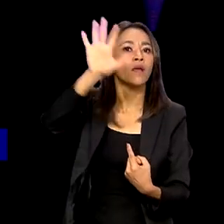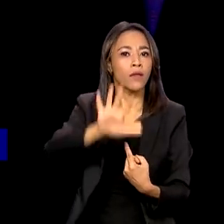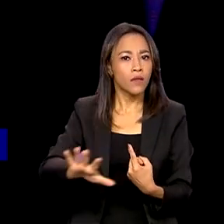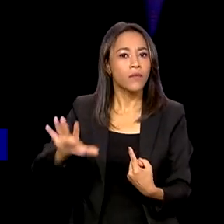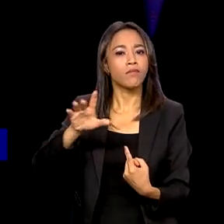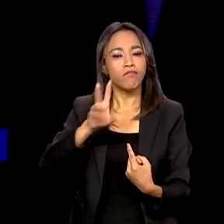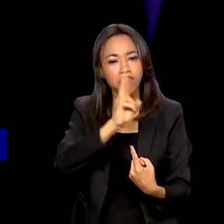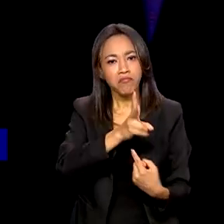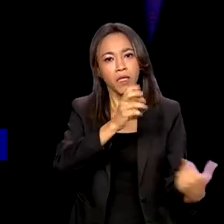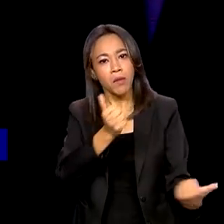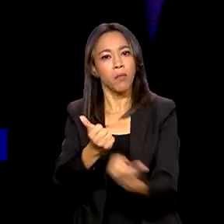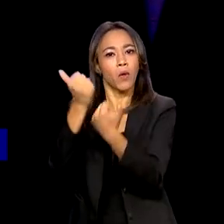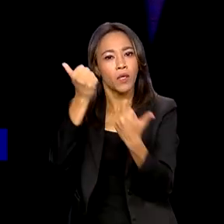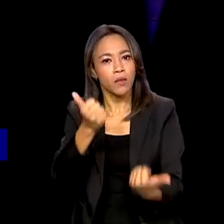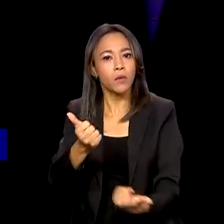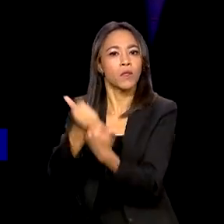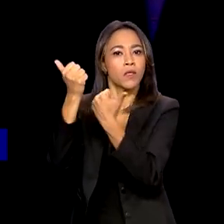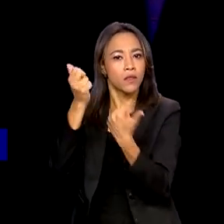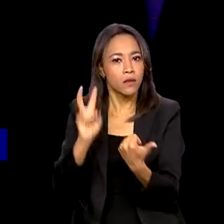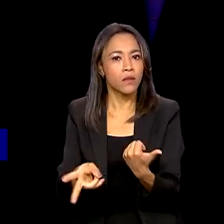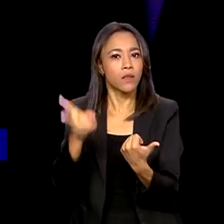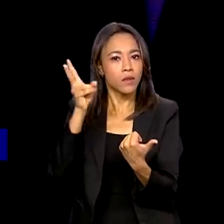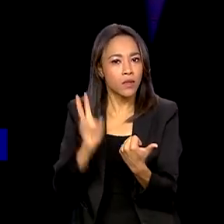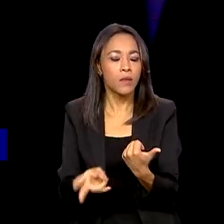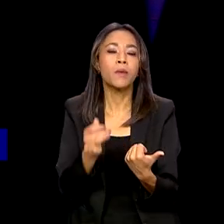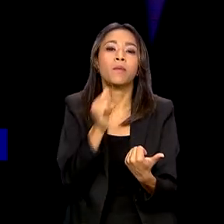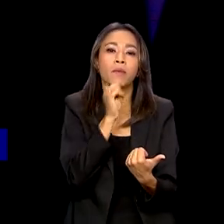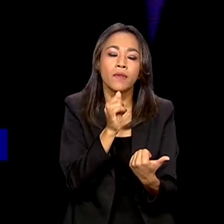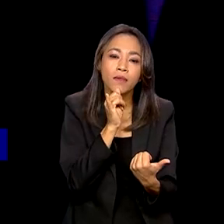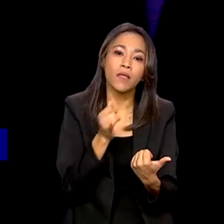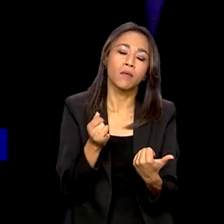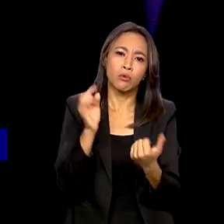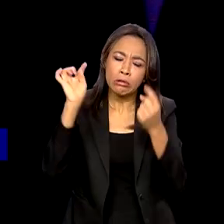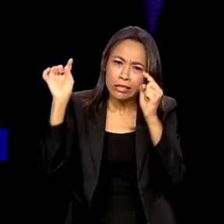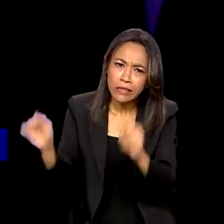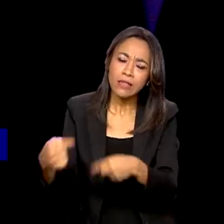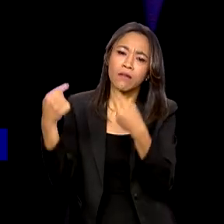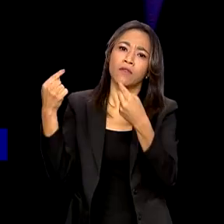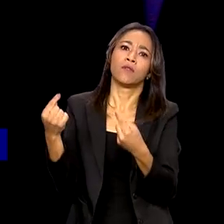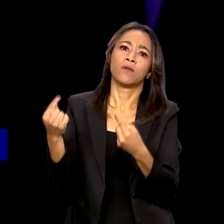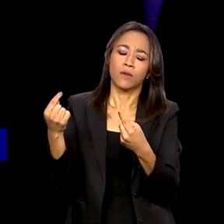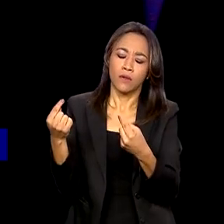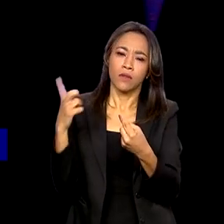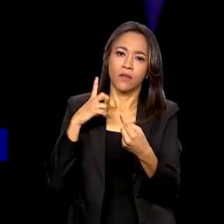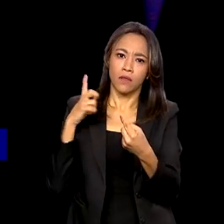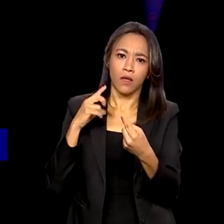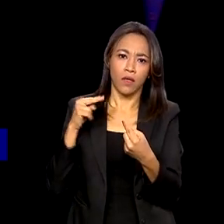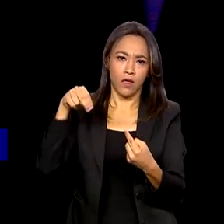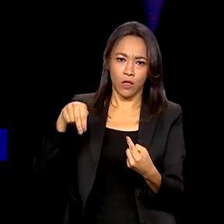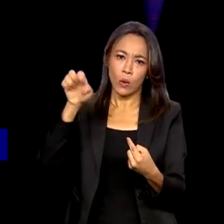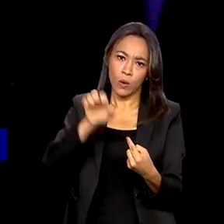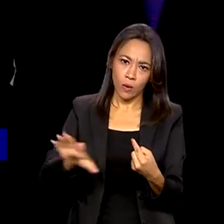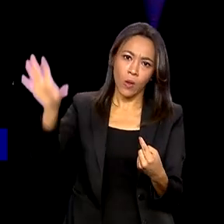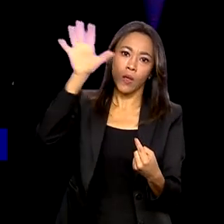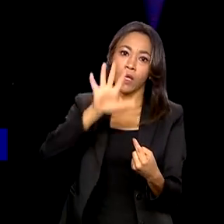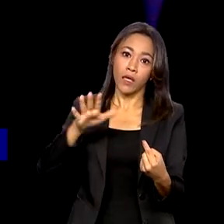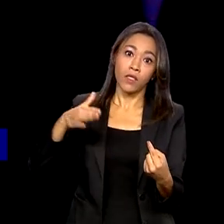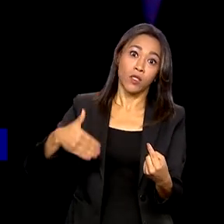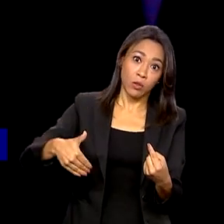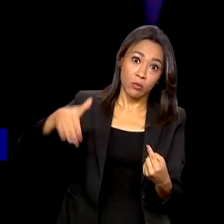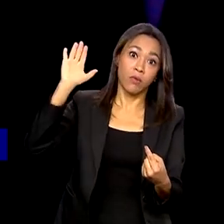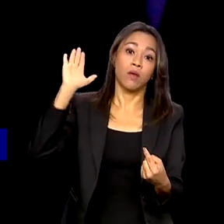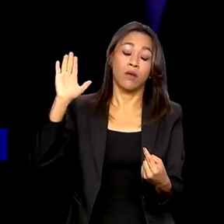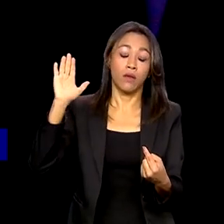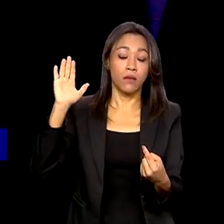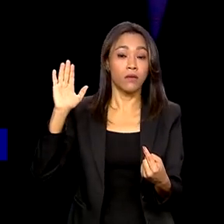nos ajudando e muito frente, por exemplo, dos grandes desafios e um dos maiores desafios do ponto de